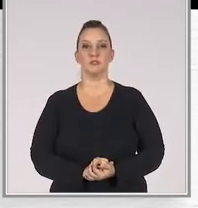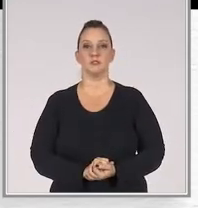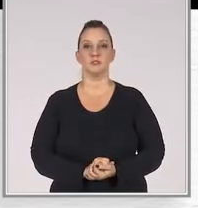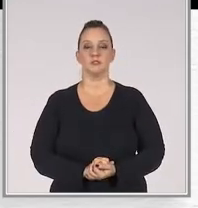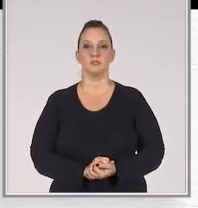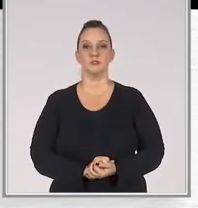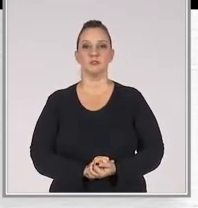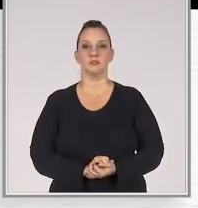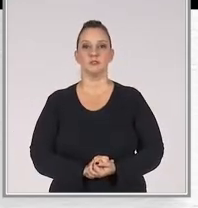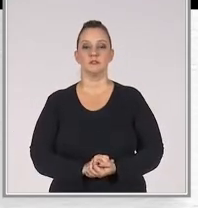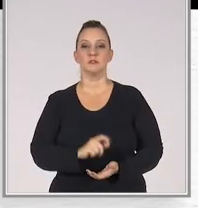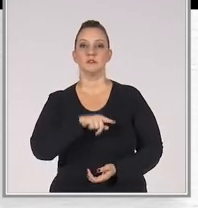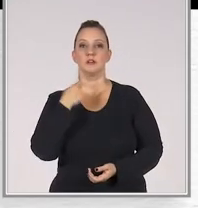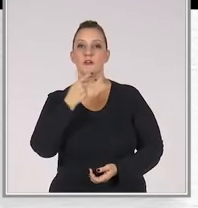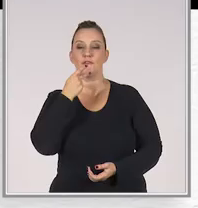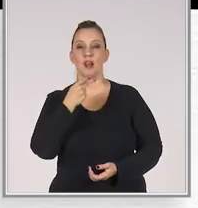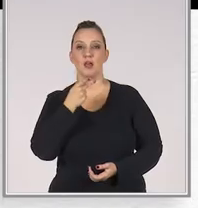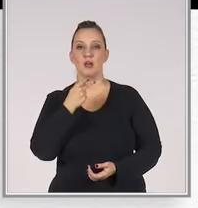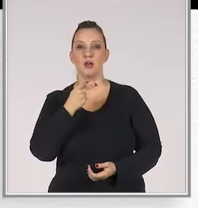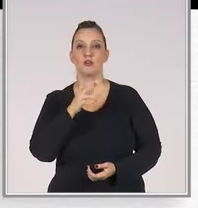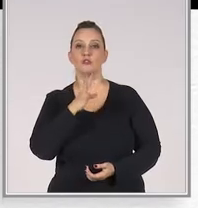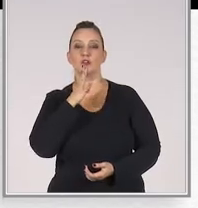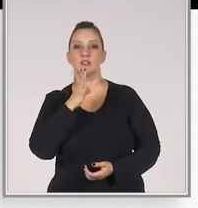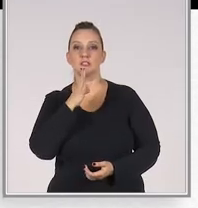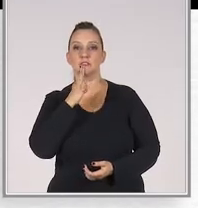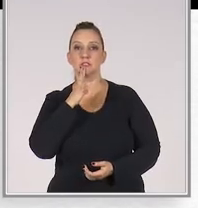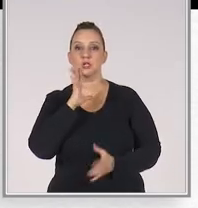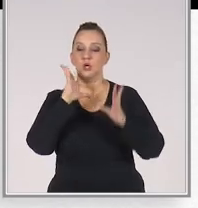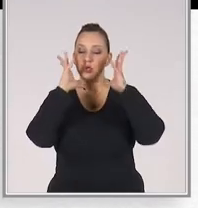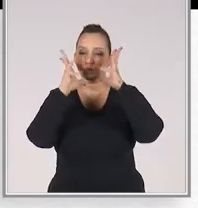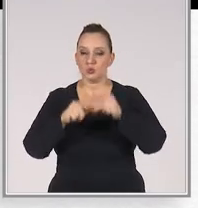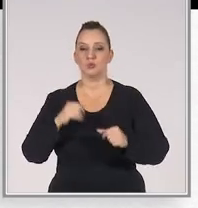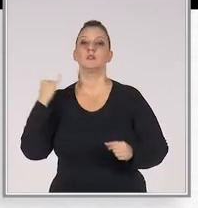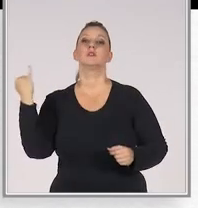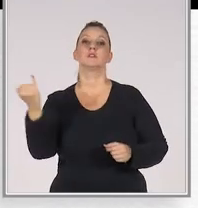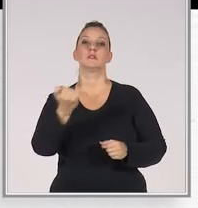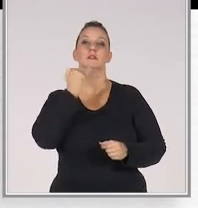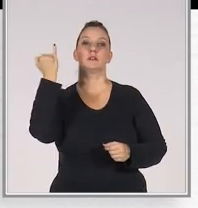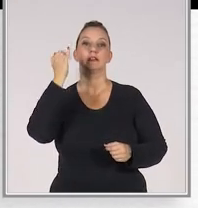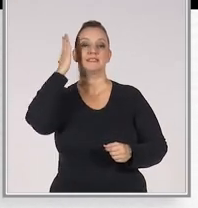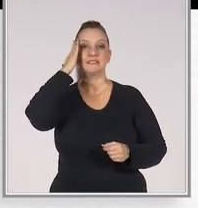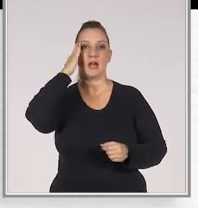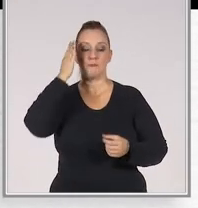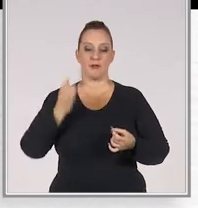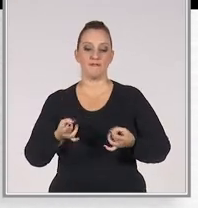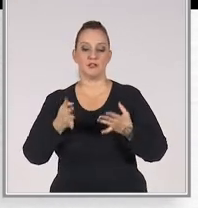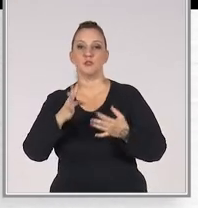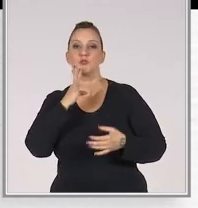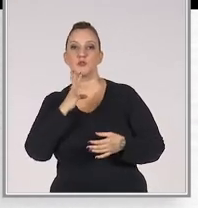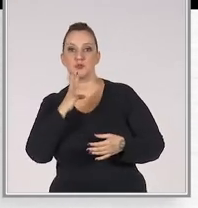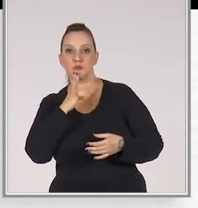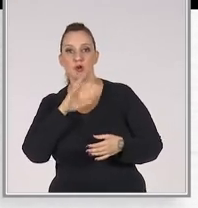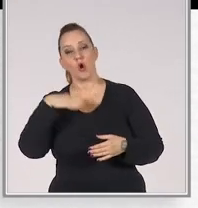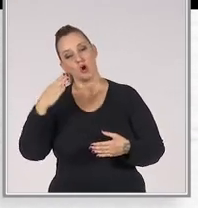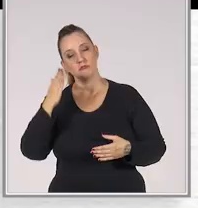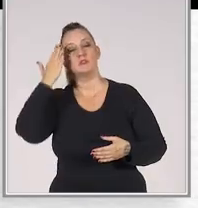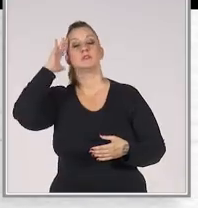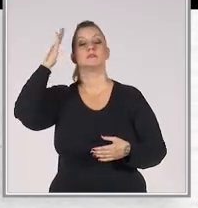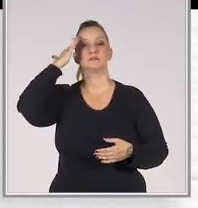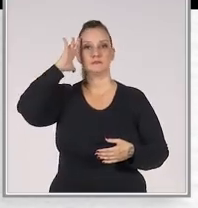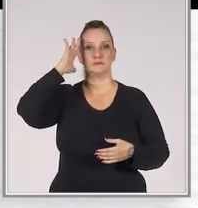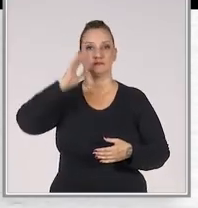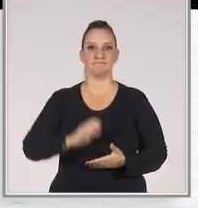desejáveis. A gente chama de conhecimento tudo aquilo que é importante que o vendedor saiba, conheça ou